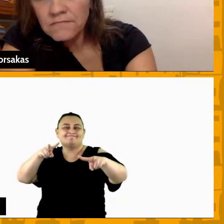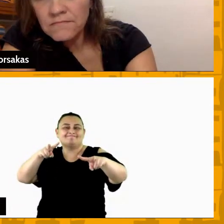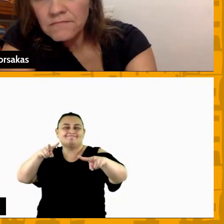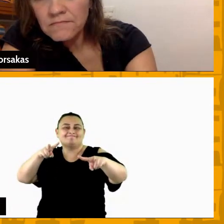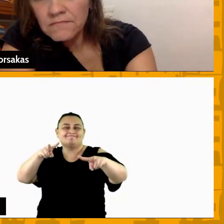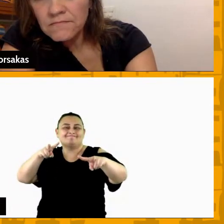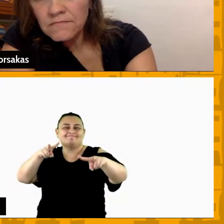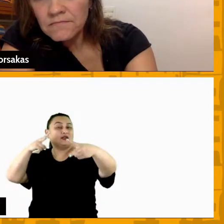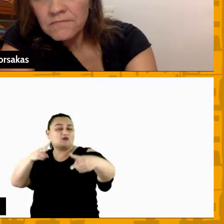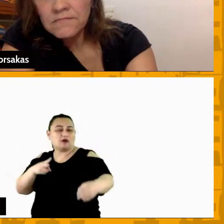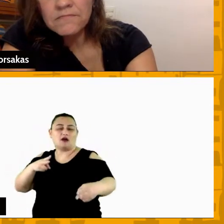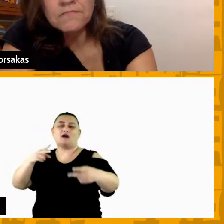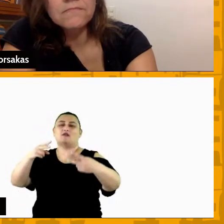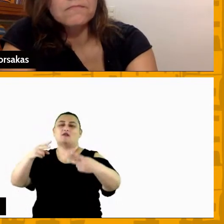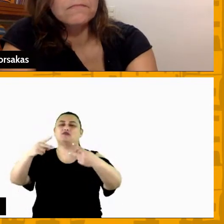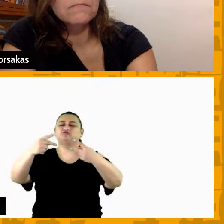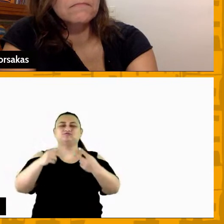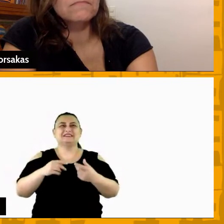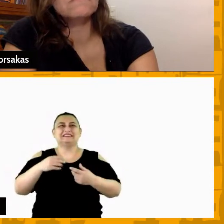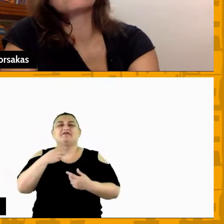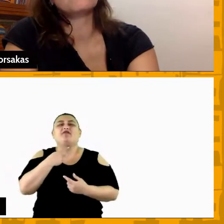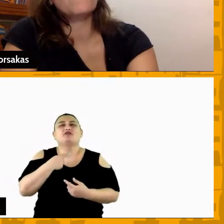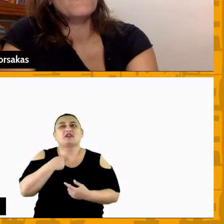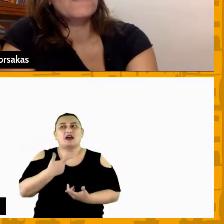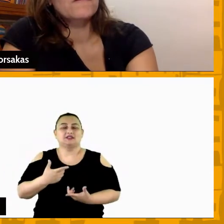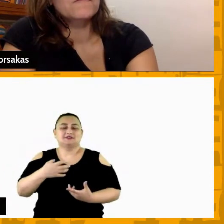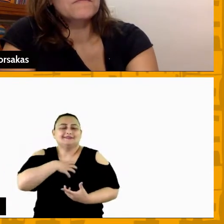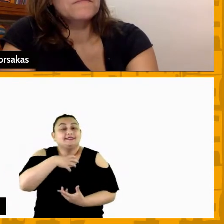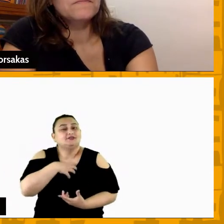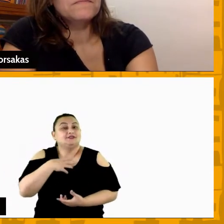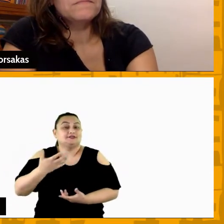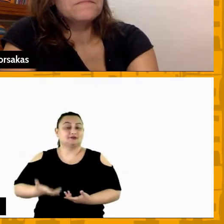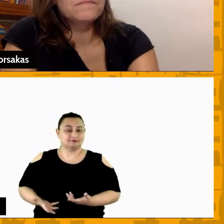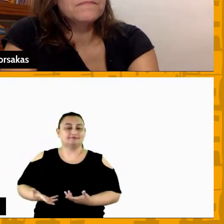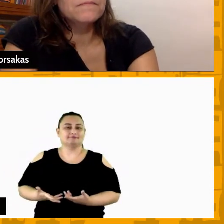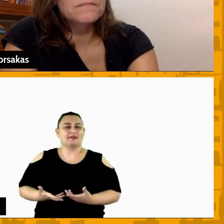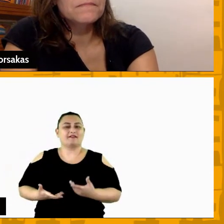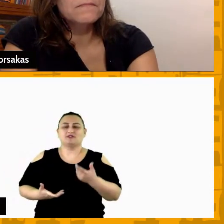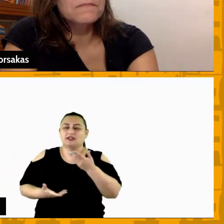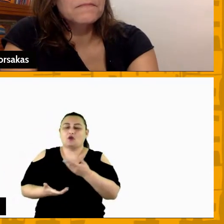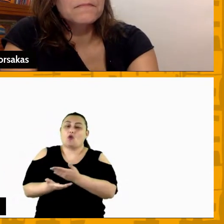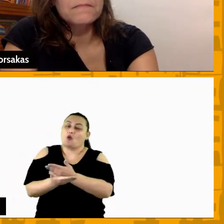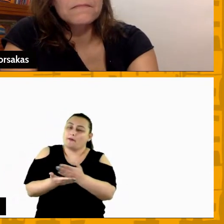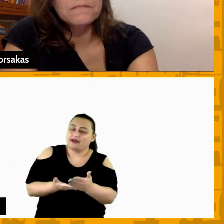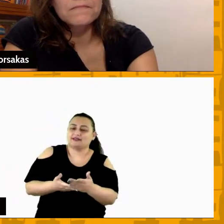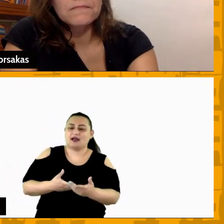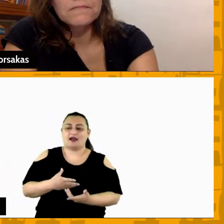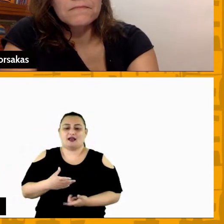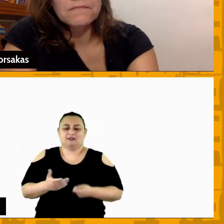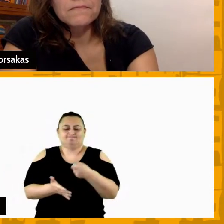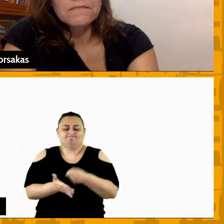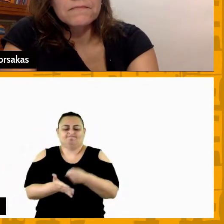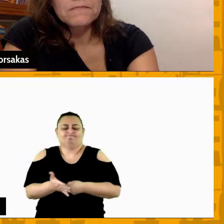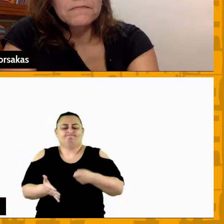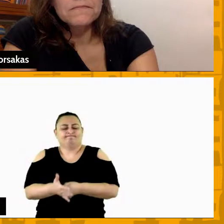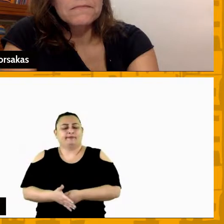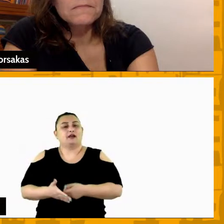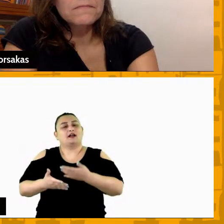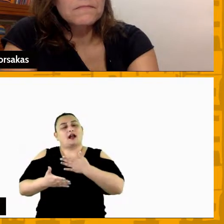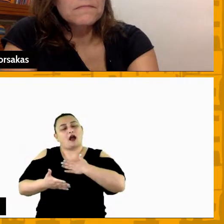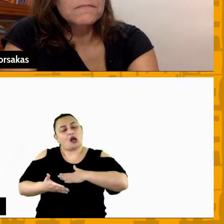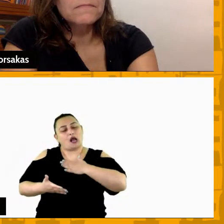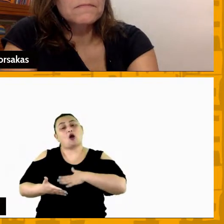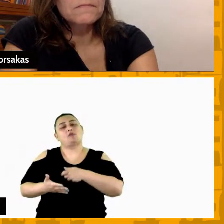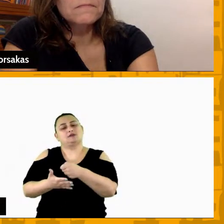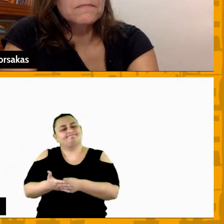querendo possa estar executando e aí você se passa a se cobrar de uma forma mais tranquila e claro